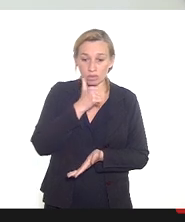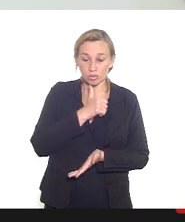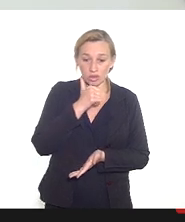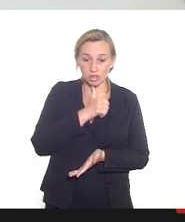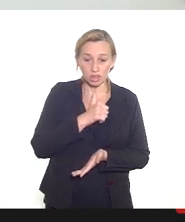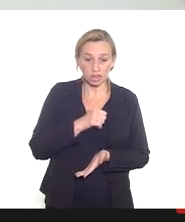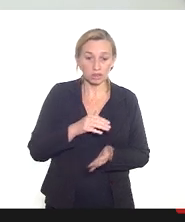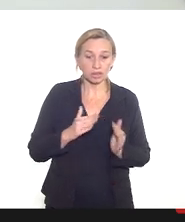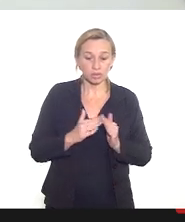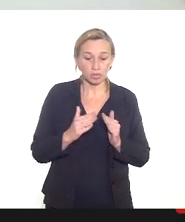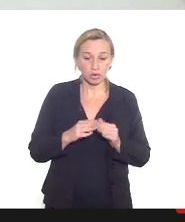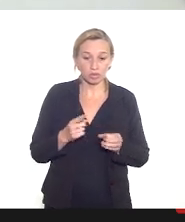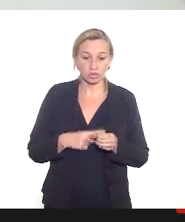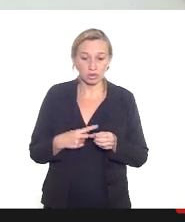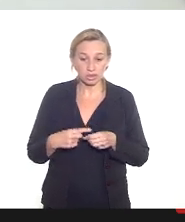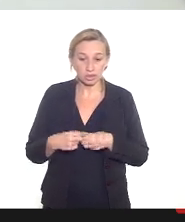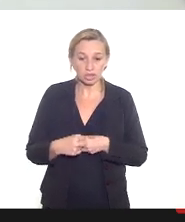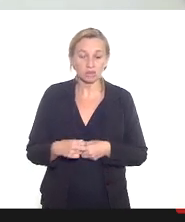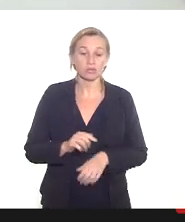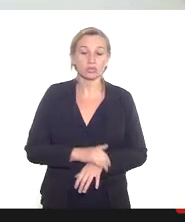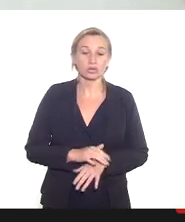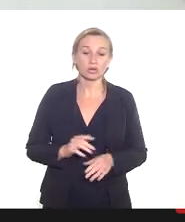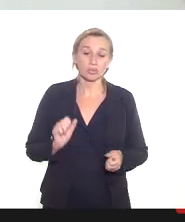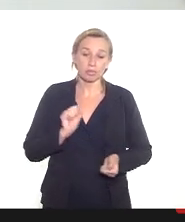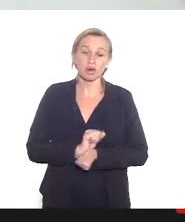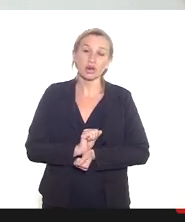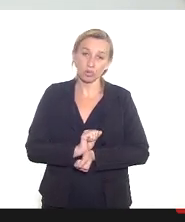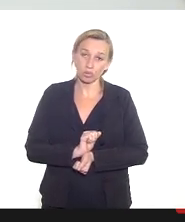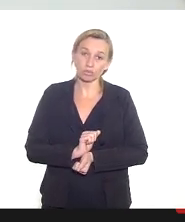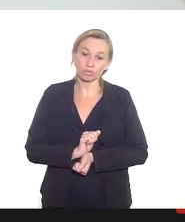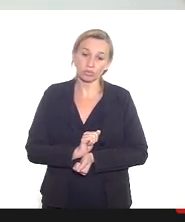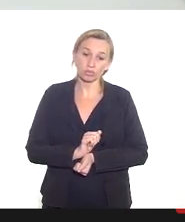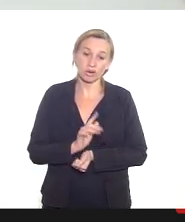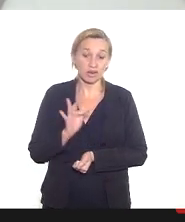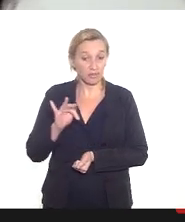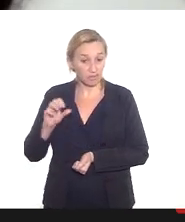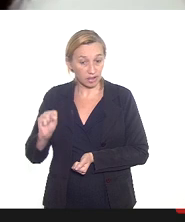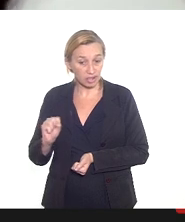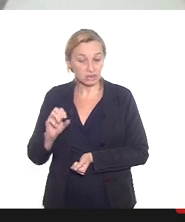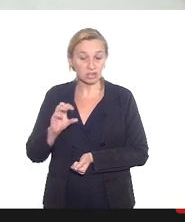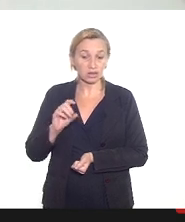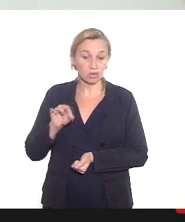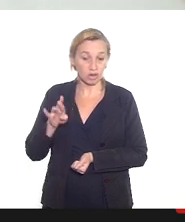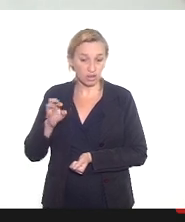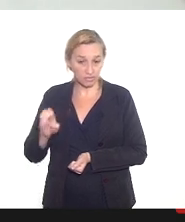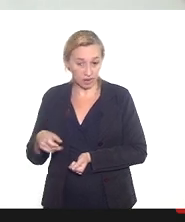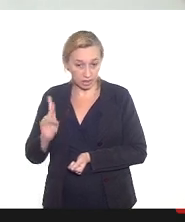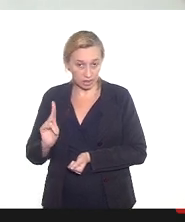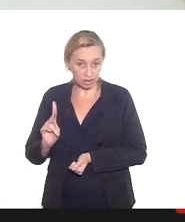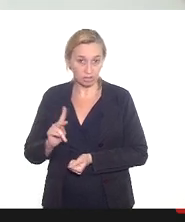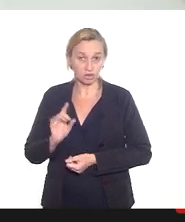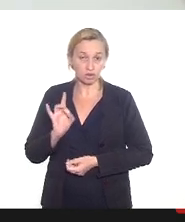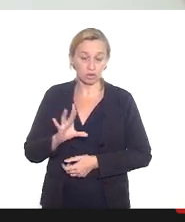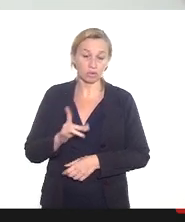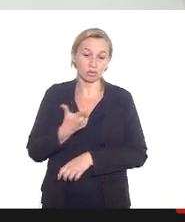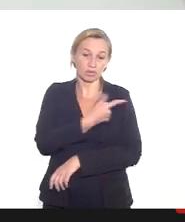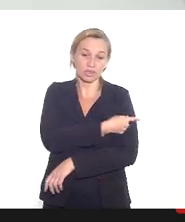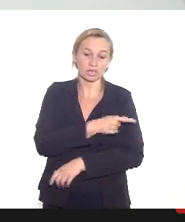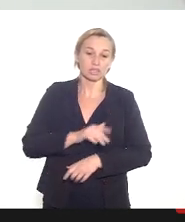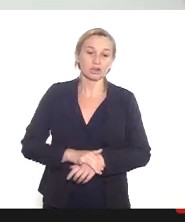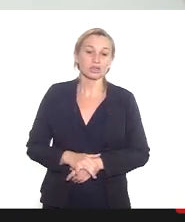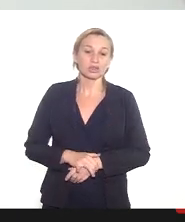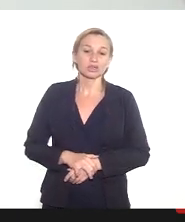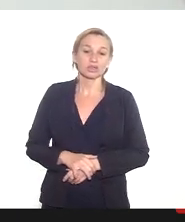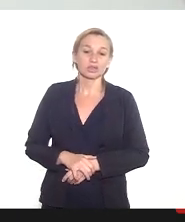município é foi restrito para a Pfizer e Coronavac e então ou seja é